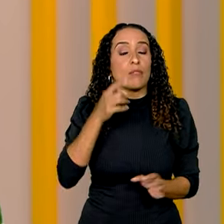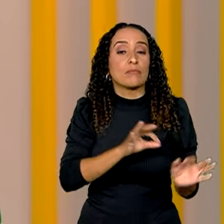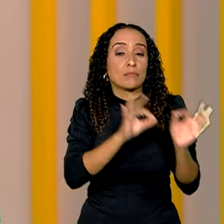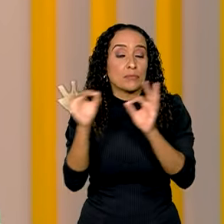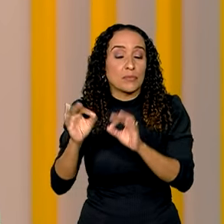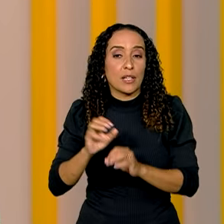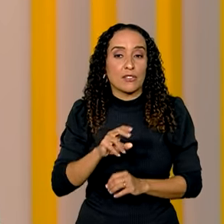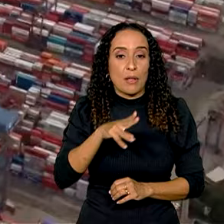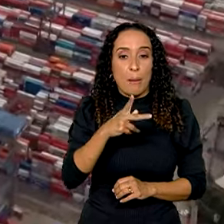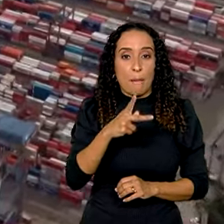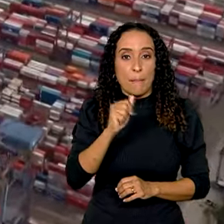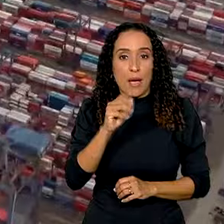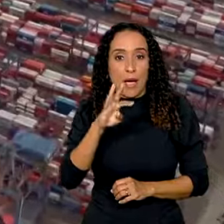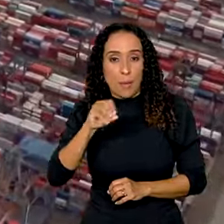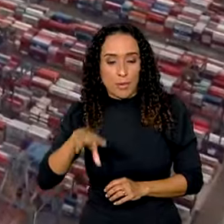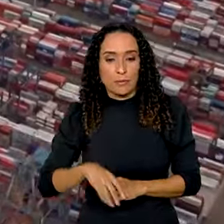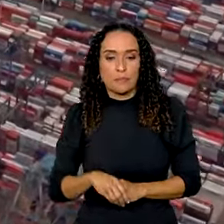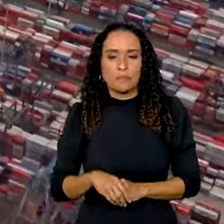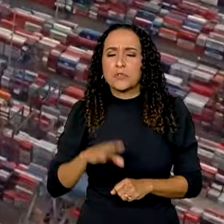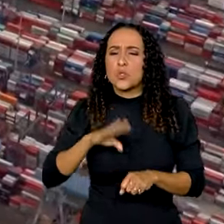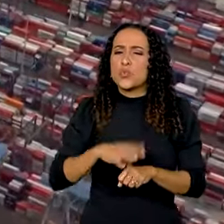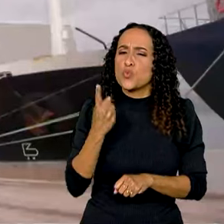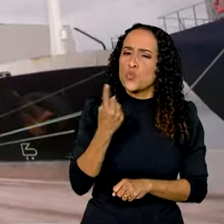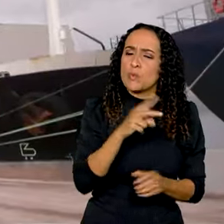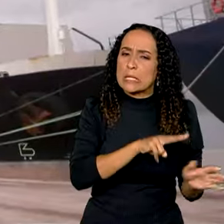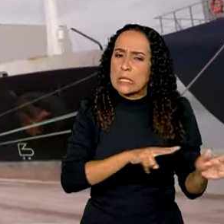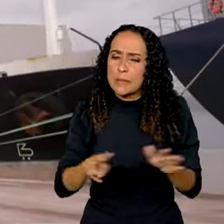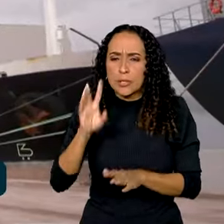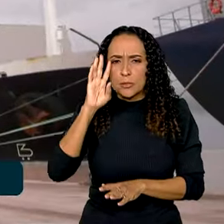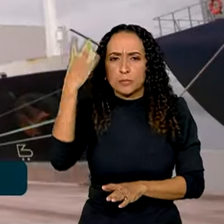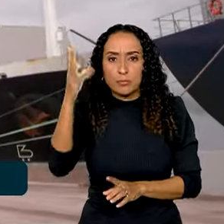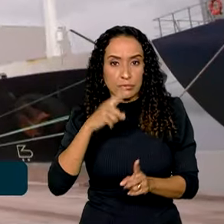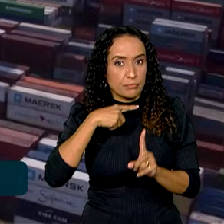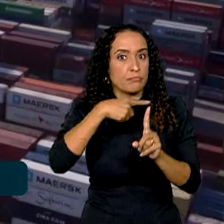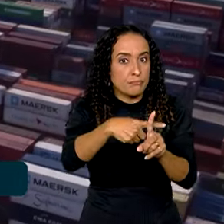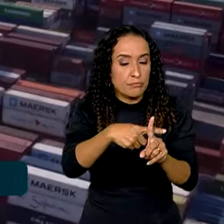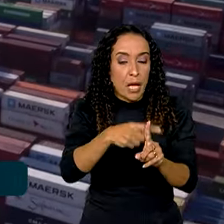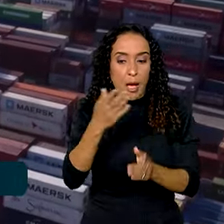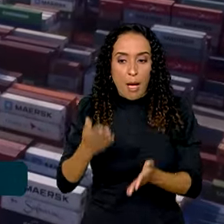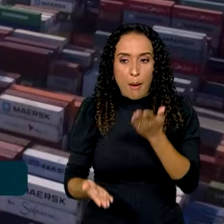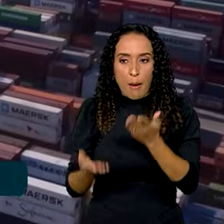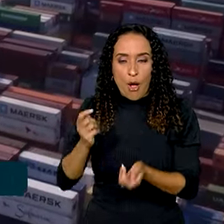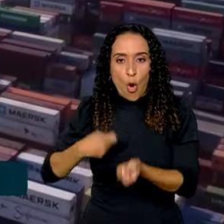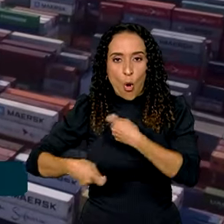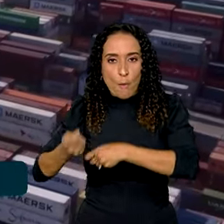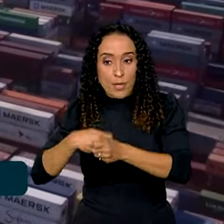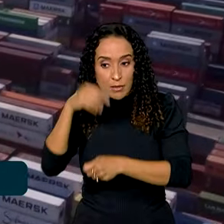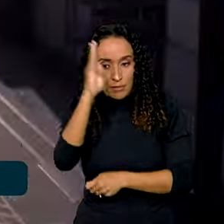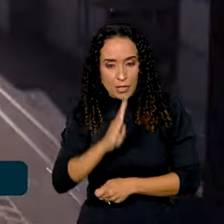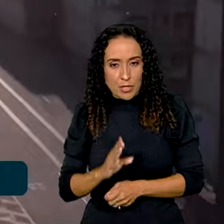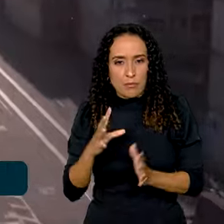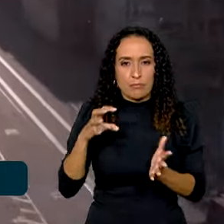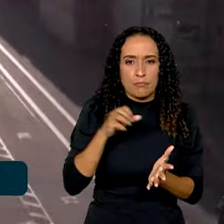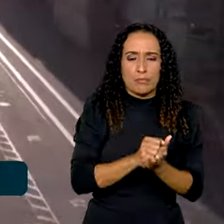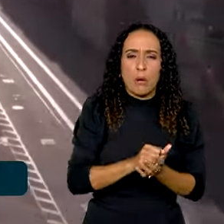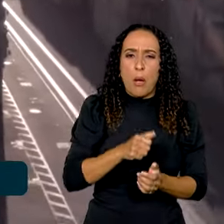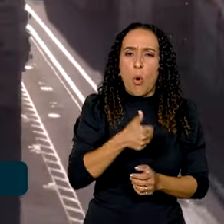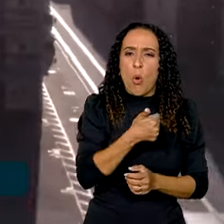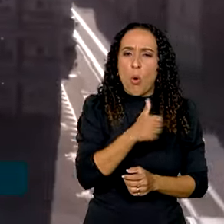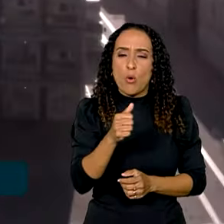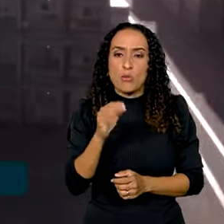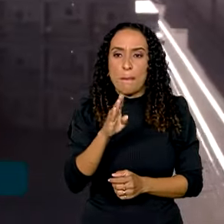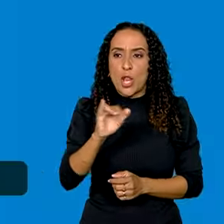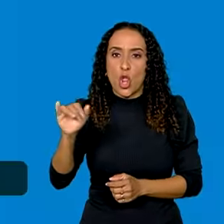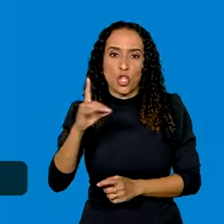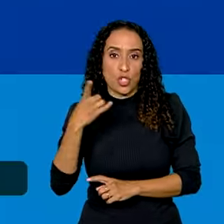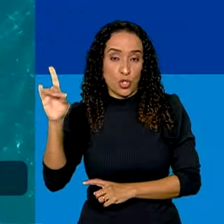Mundin. Com mais uma semana de resultado positivo, a balança comercial brasileira registrou mais de 11 bilhões